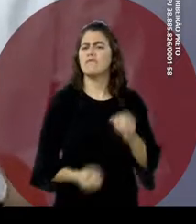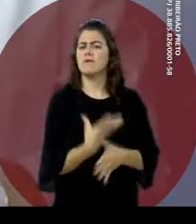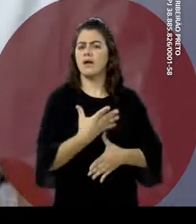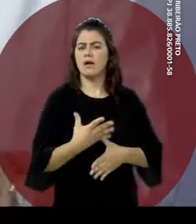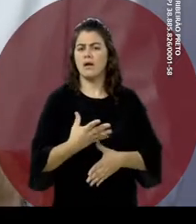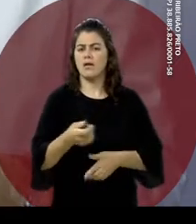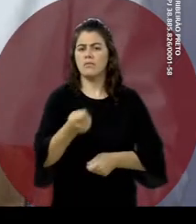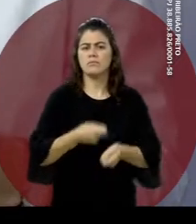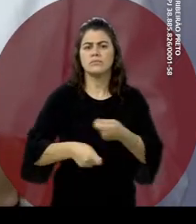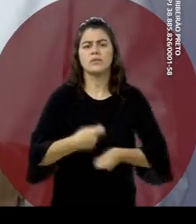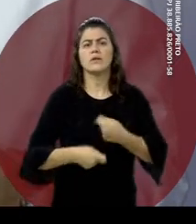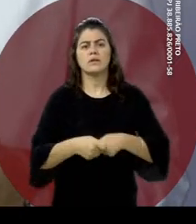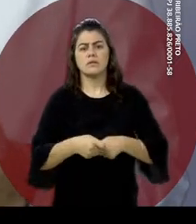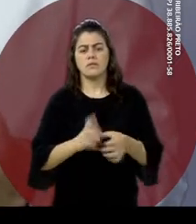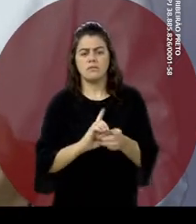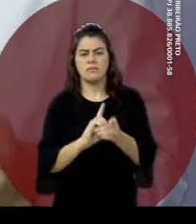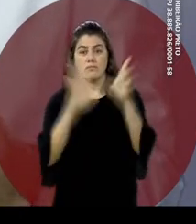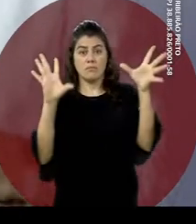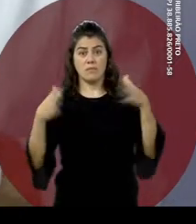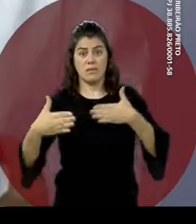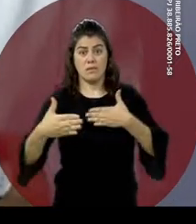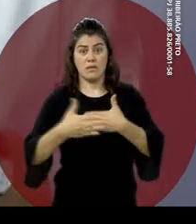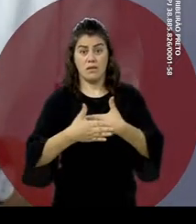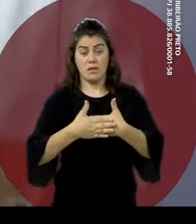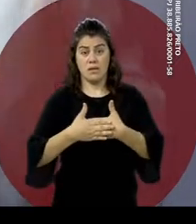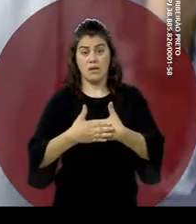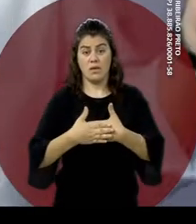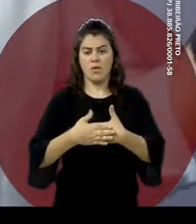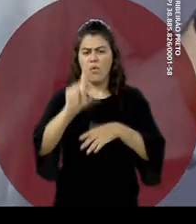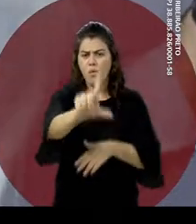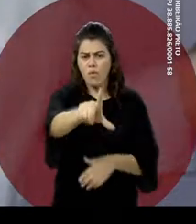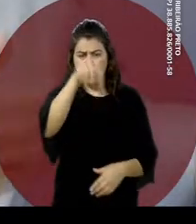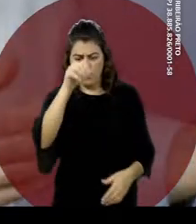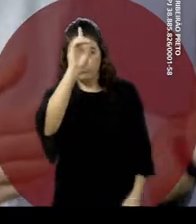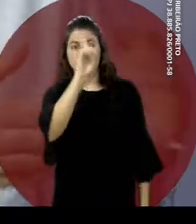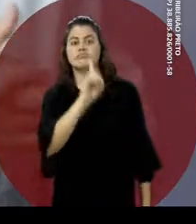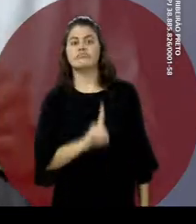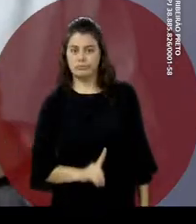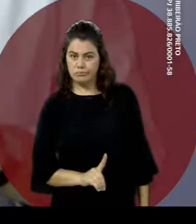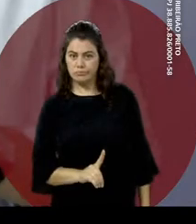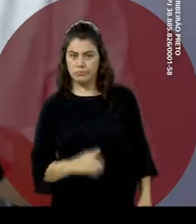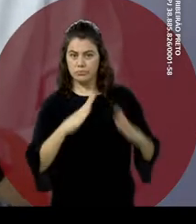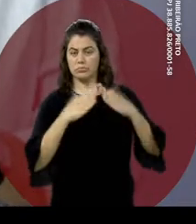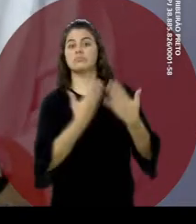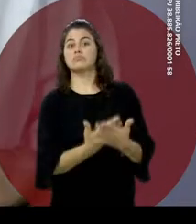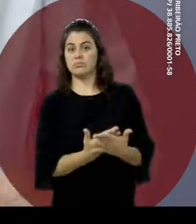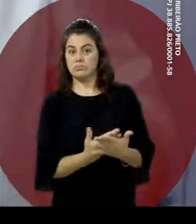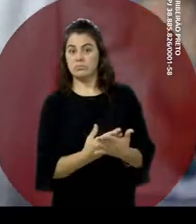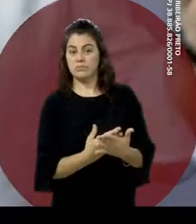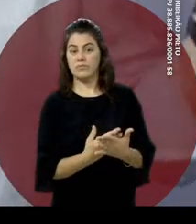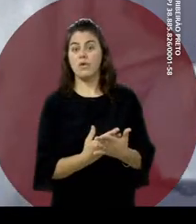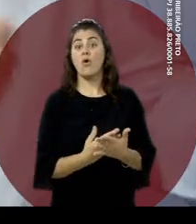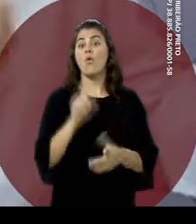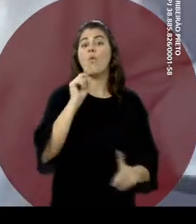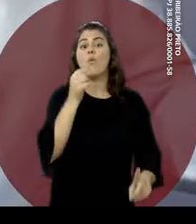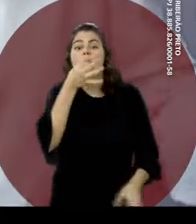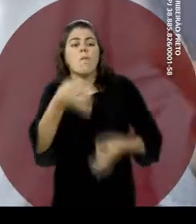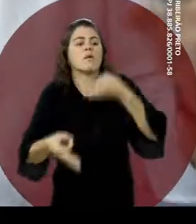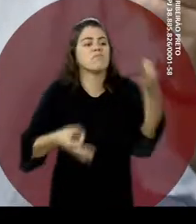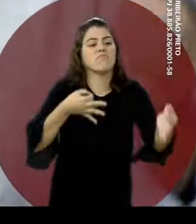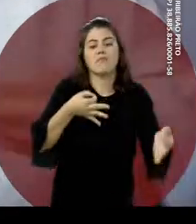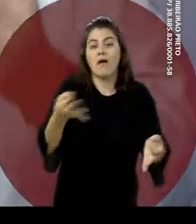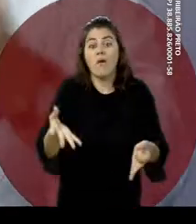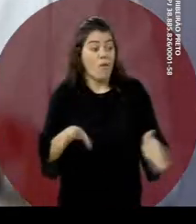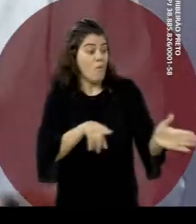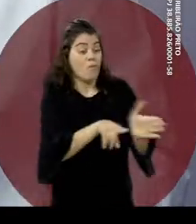vamos implementar uma gestão democrática na educação em Ribeirão Preto, com eleição direta dos seus gestores na escola, com critérios